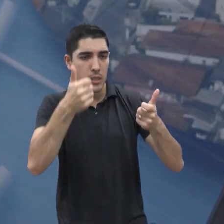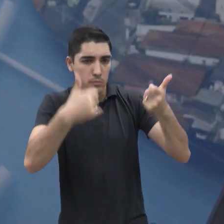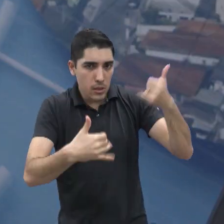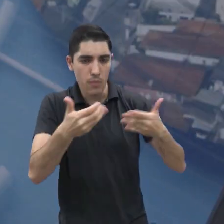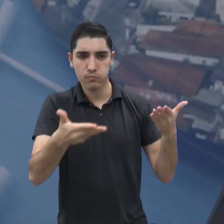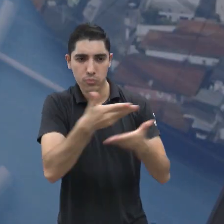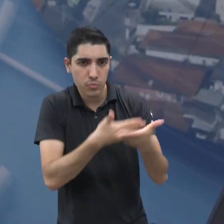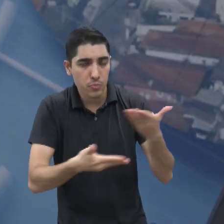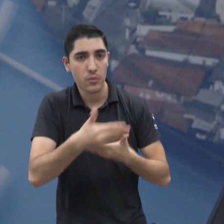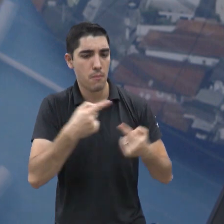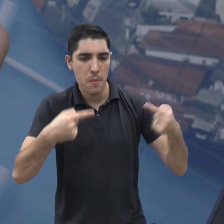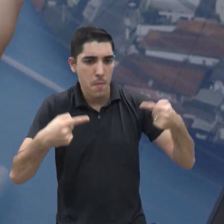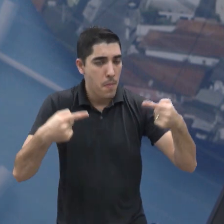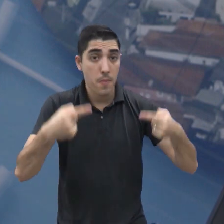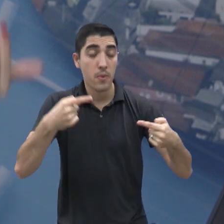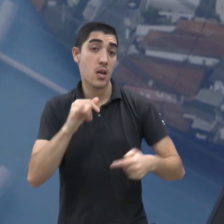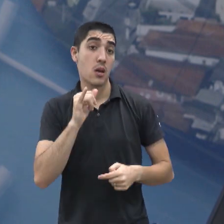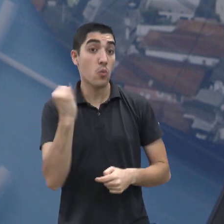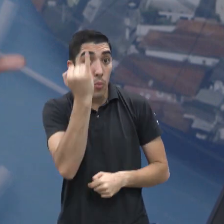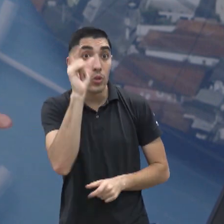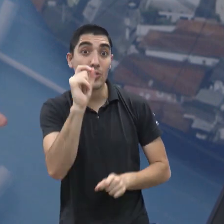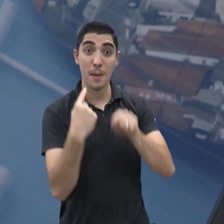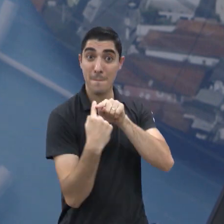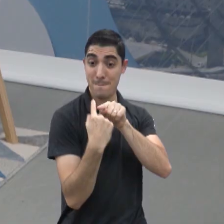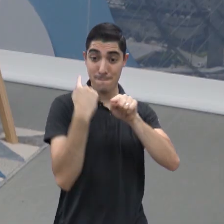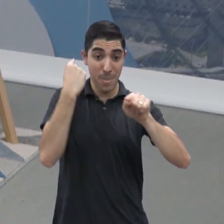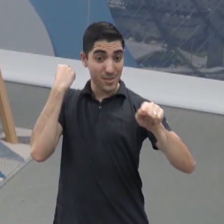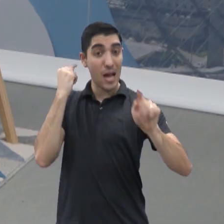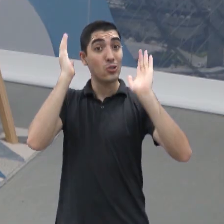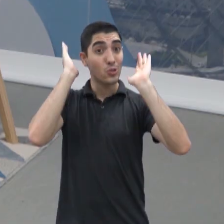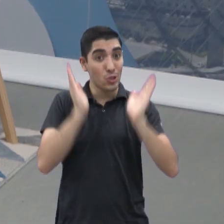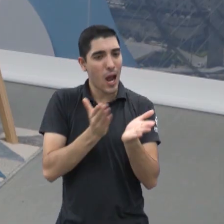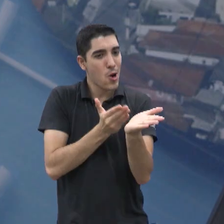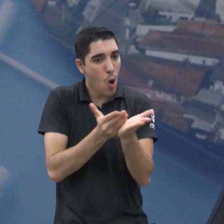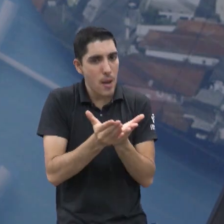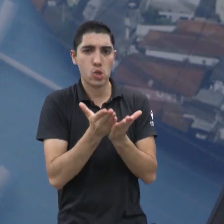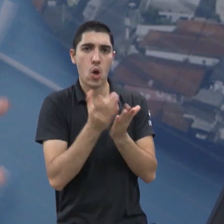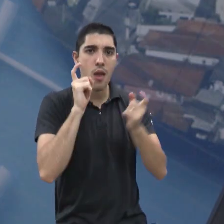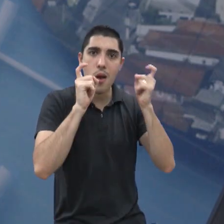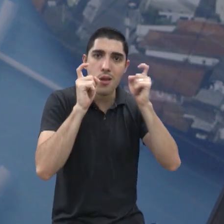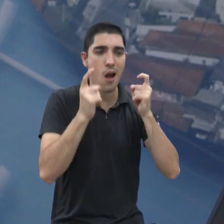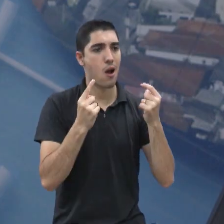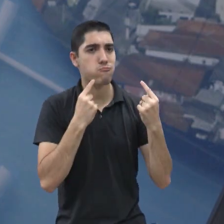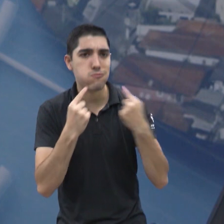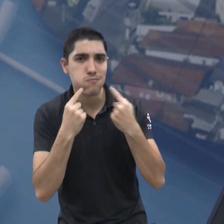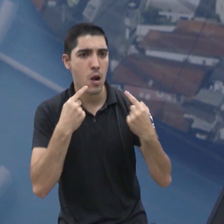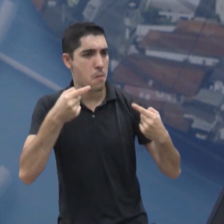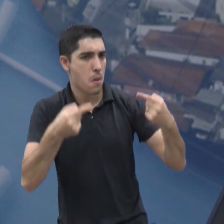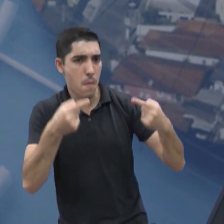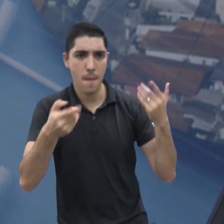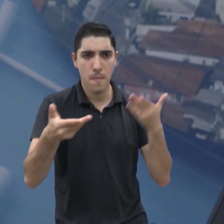A gente até falava que o ideal seria que lá atrás já tivessem dado essa importância. Porque aí, na atual situação que a gente vive, né? De